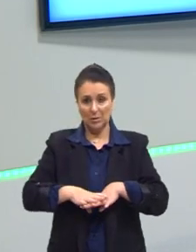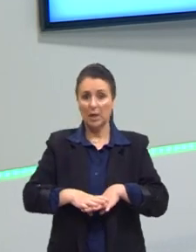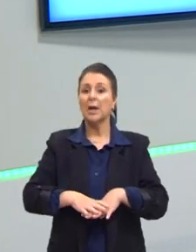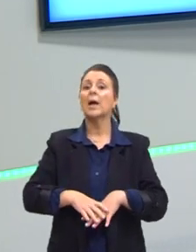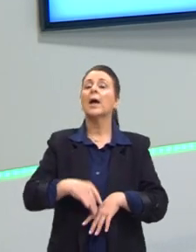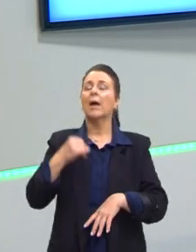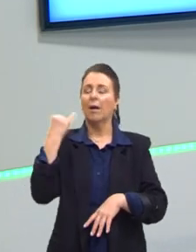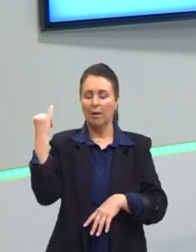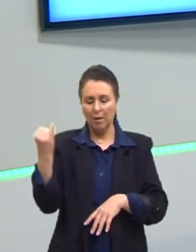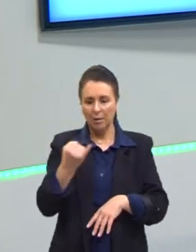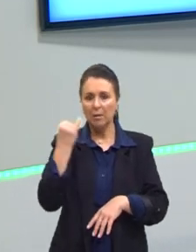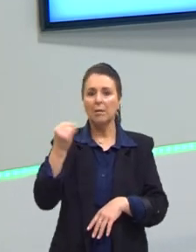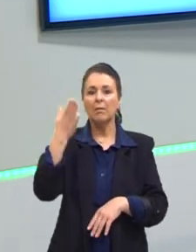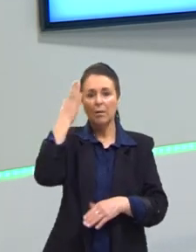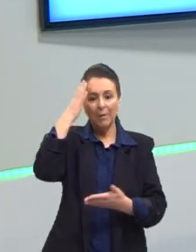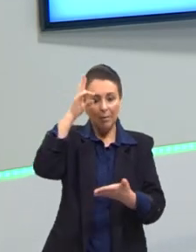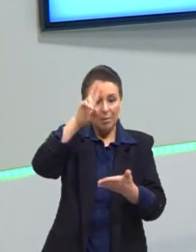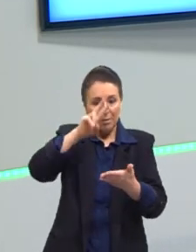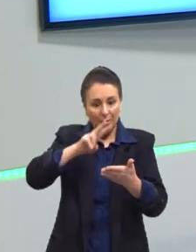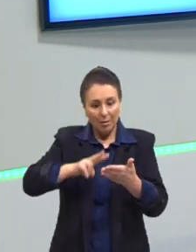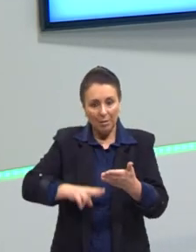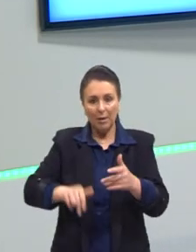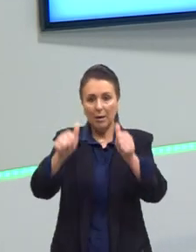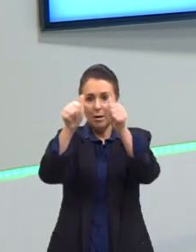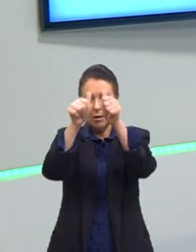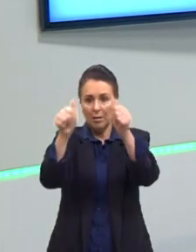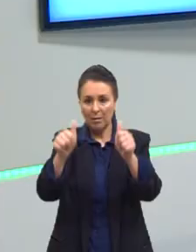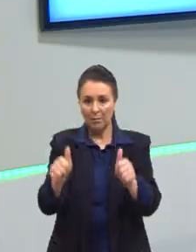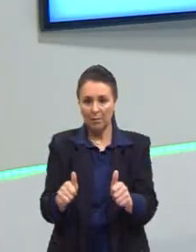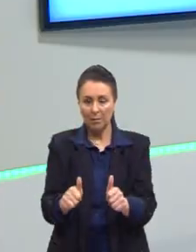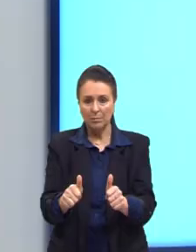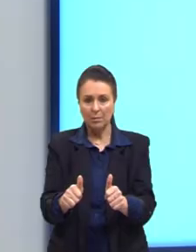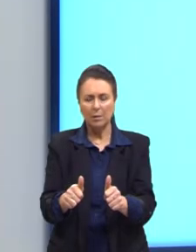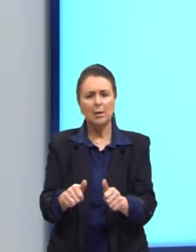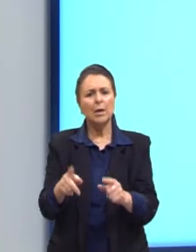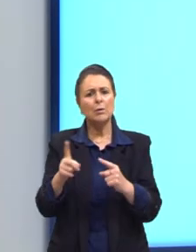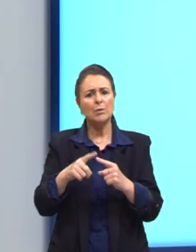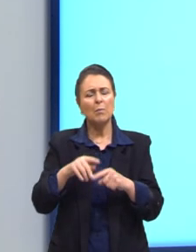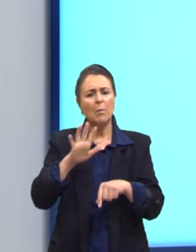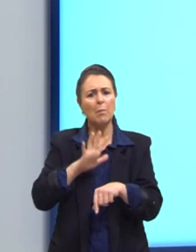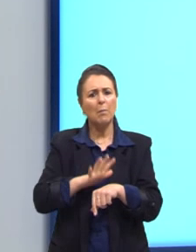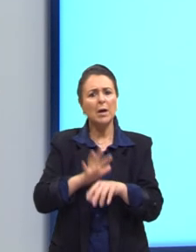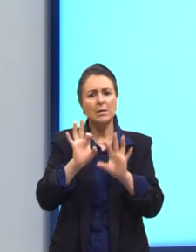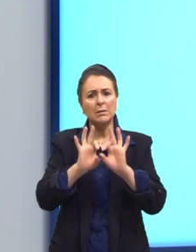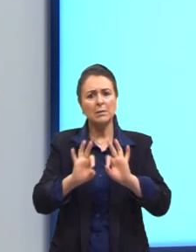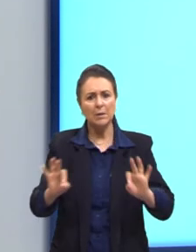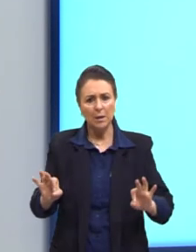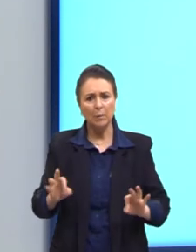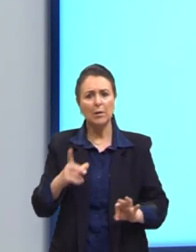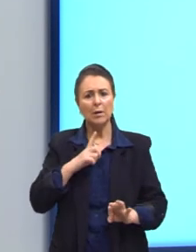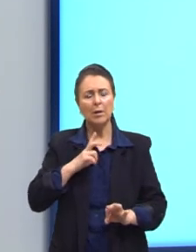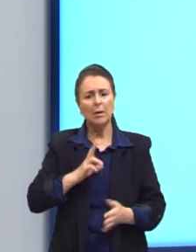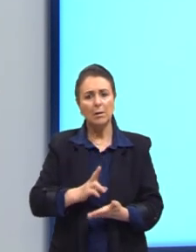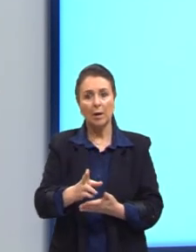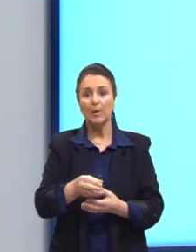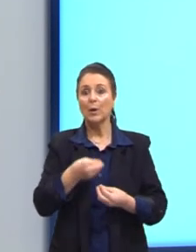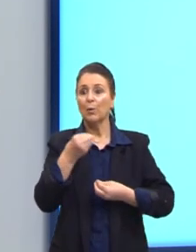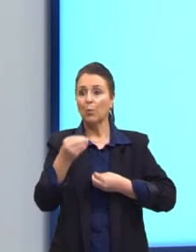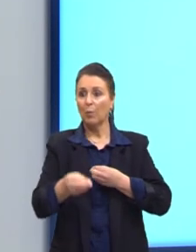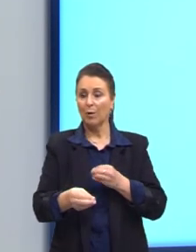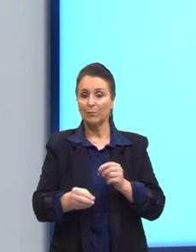desse tipo de imagem. Estude os tipos mais comuns, que aparecem com maior frequência, como